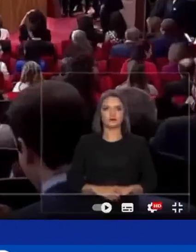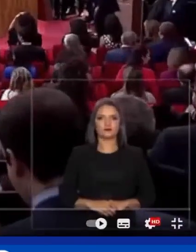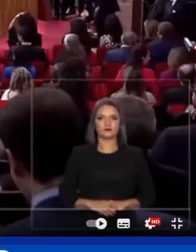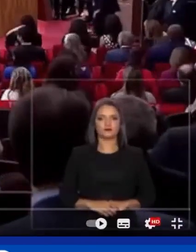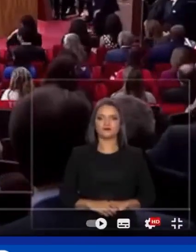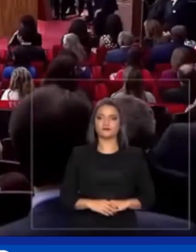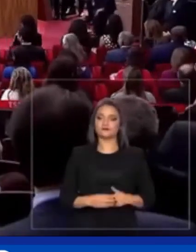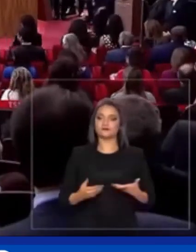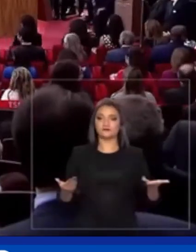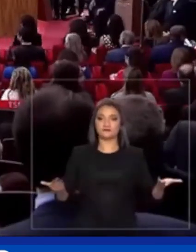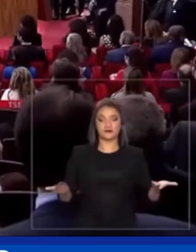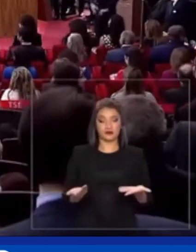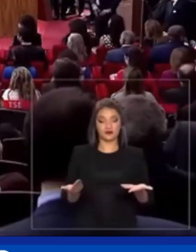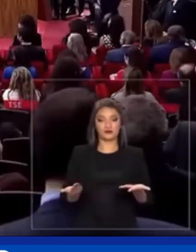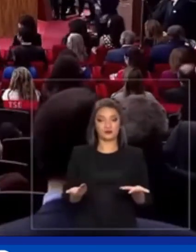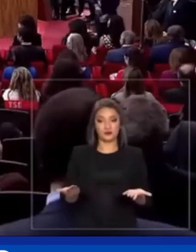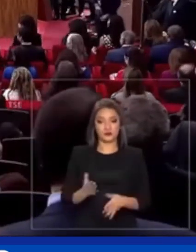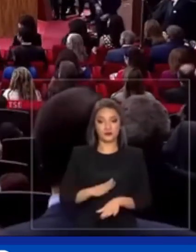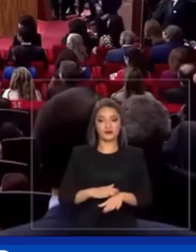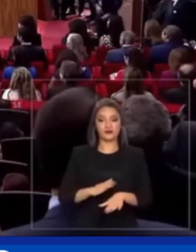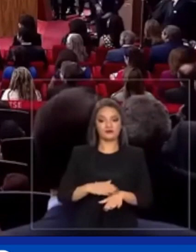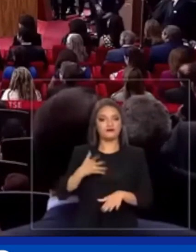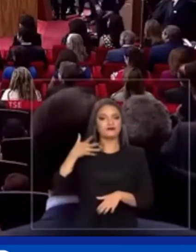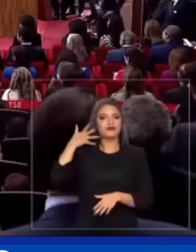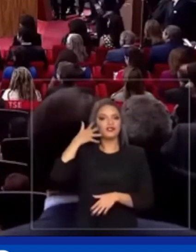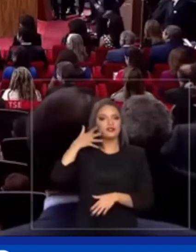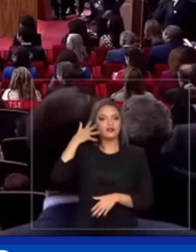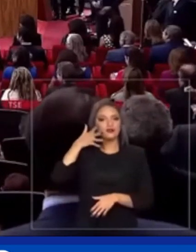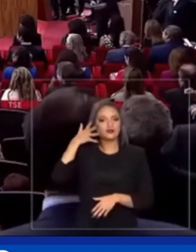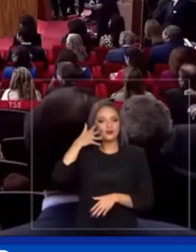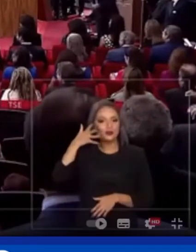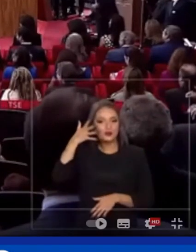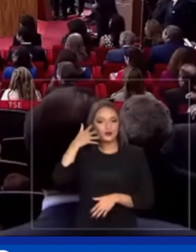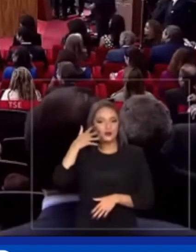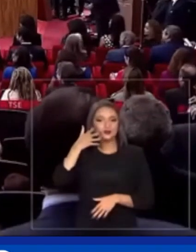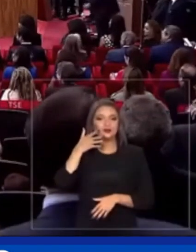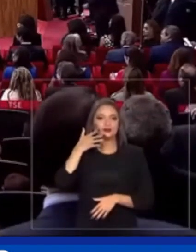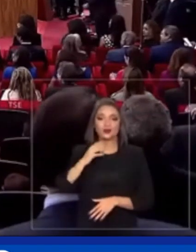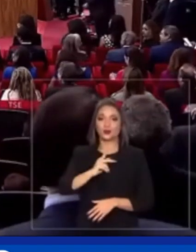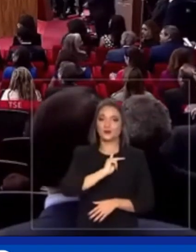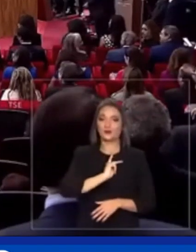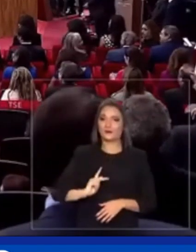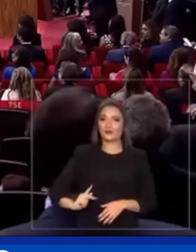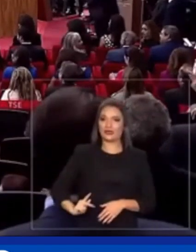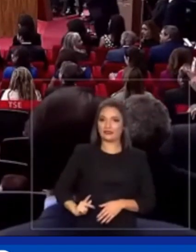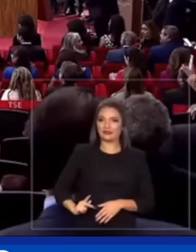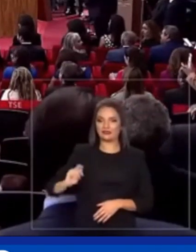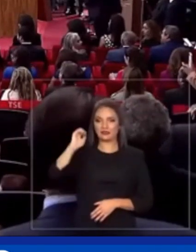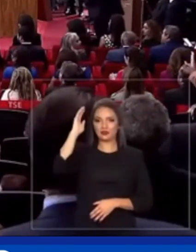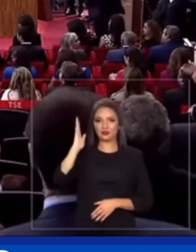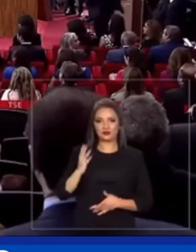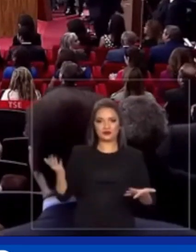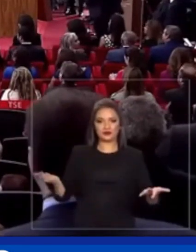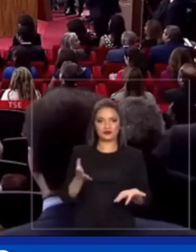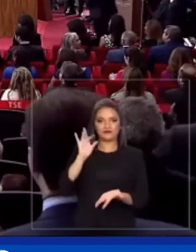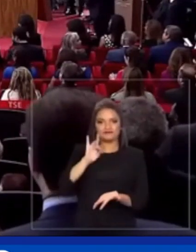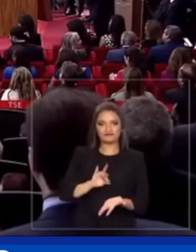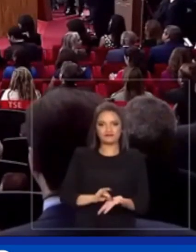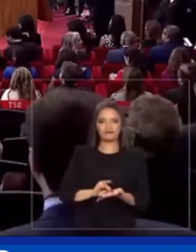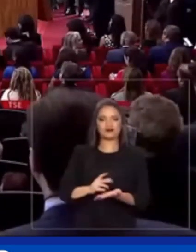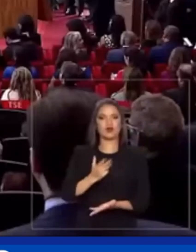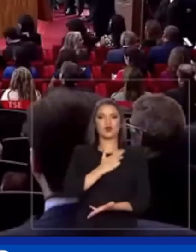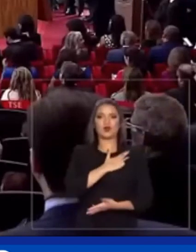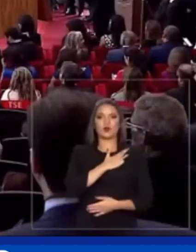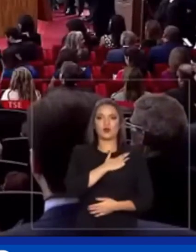Senhoras e senhores, neste momento ouviremos o discurso do excelentíssimo senhor presidente da República, diplomado, Luiz Inácio